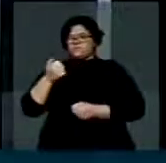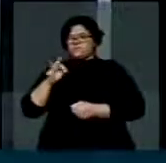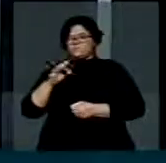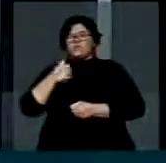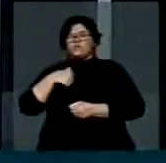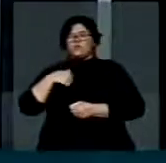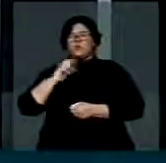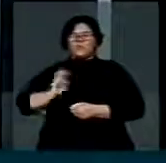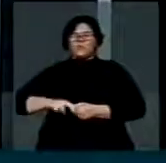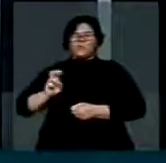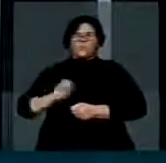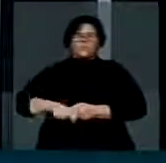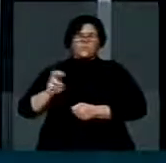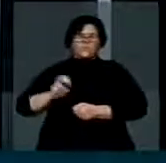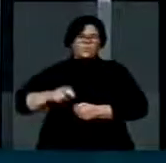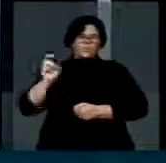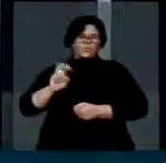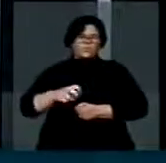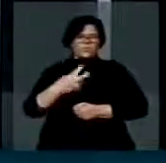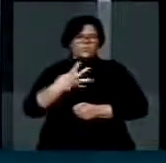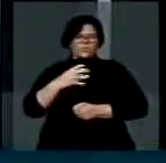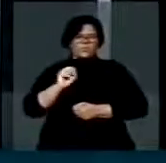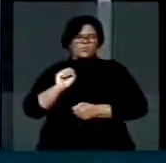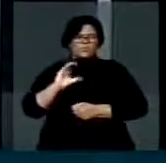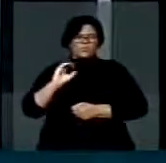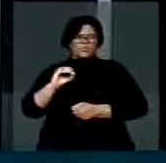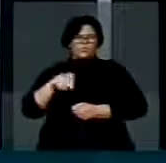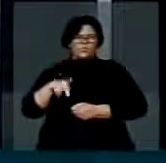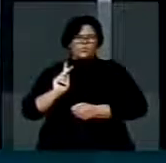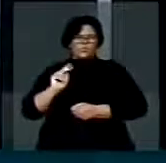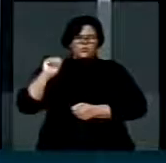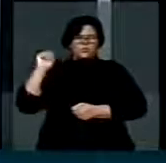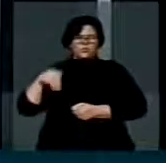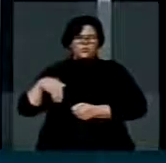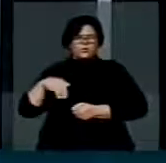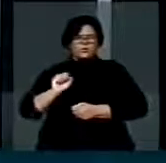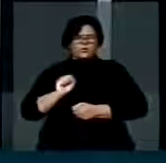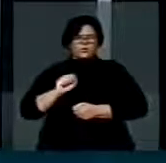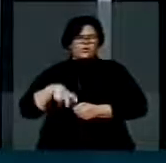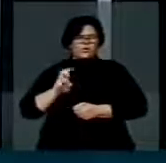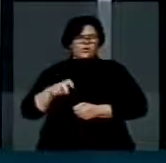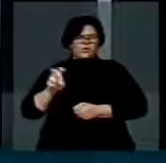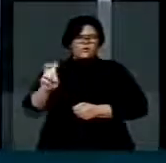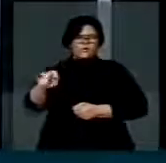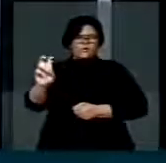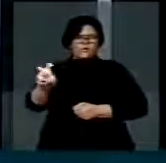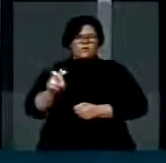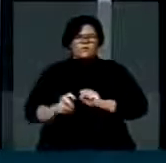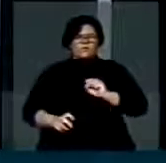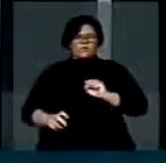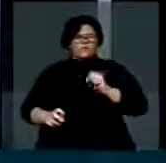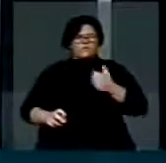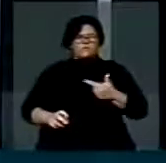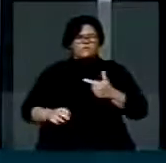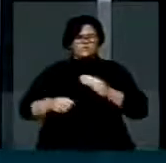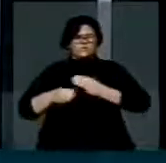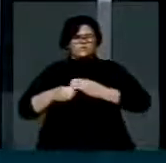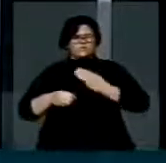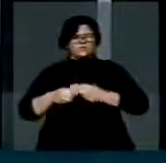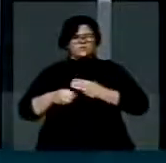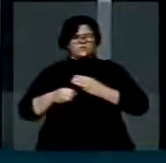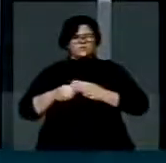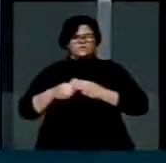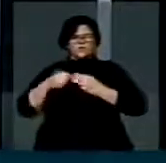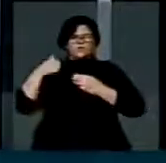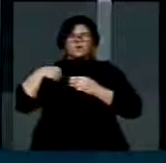480 quilômetros a pé, em 82 municípios, puxando um carro pelo